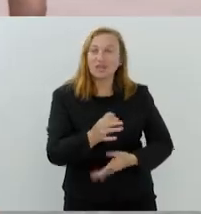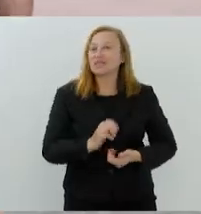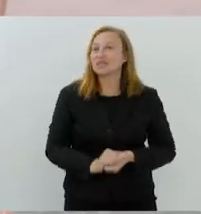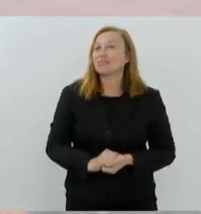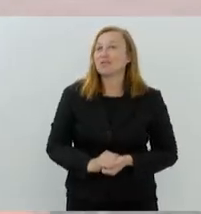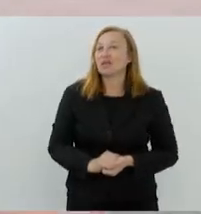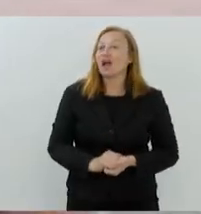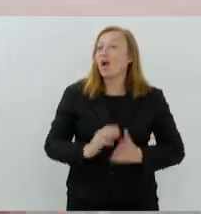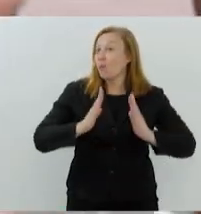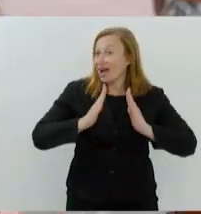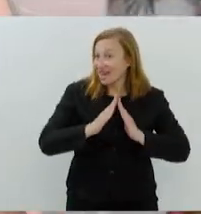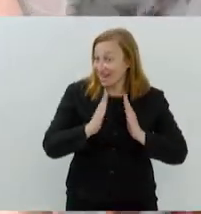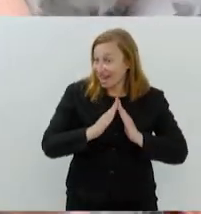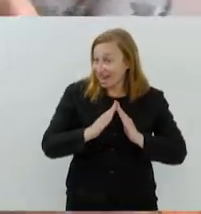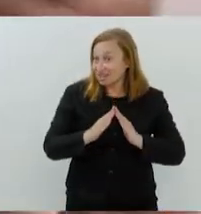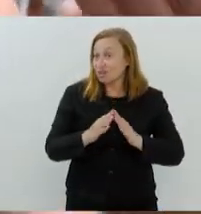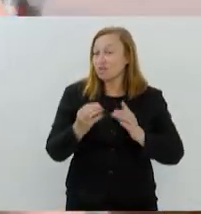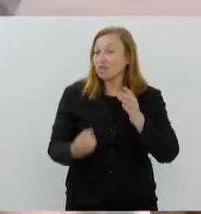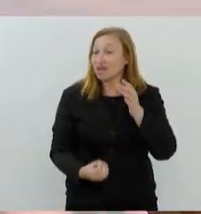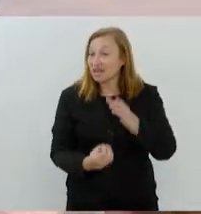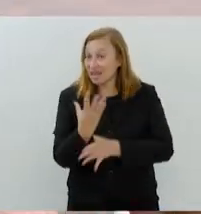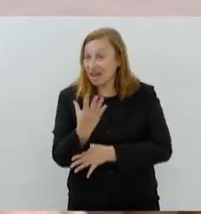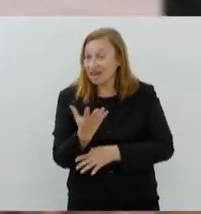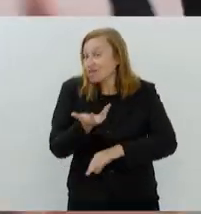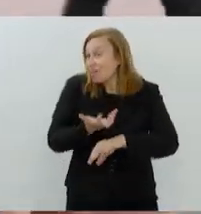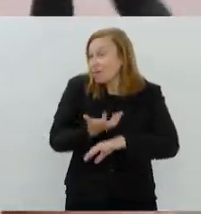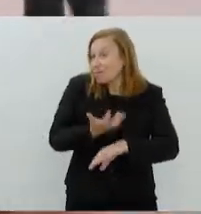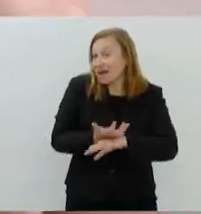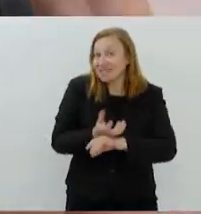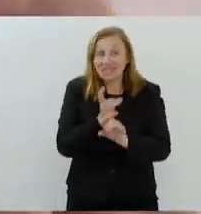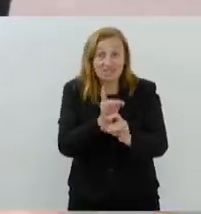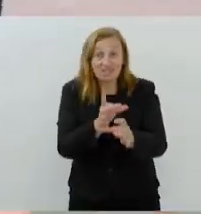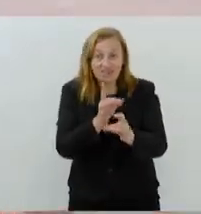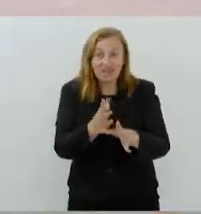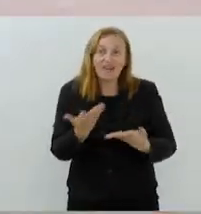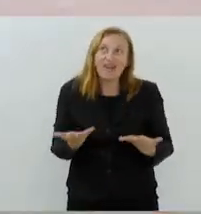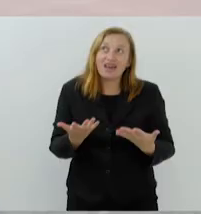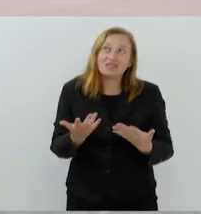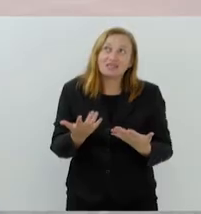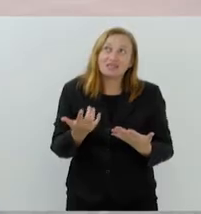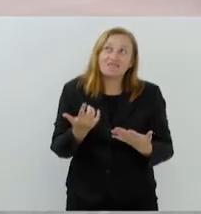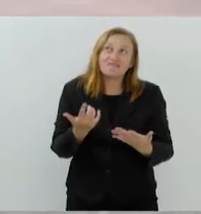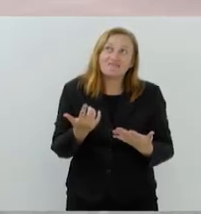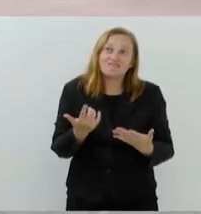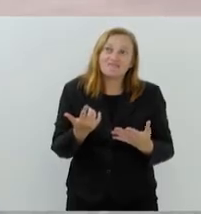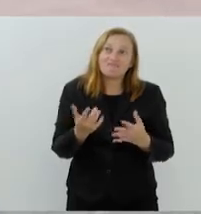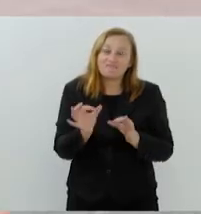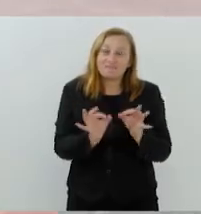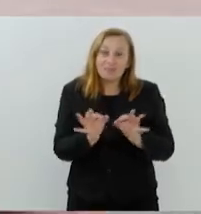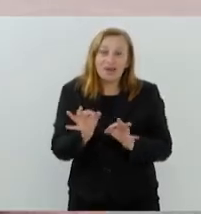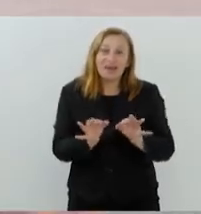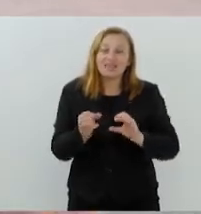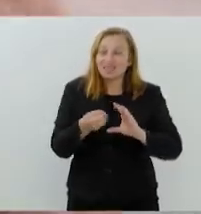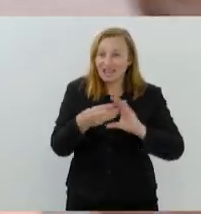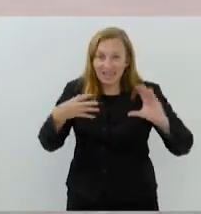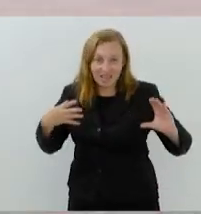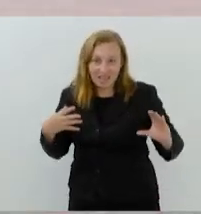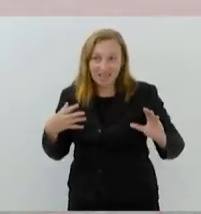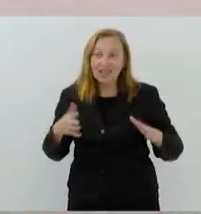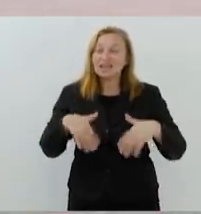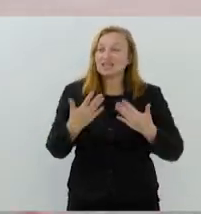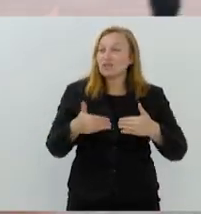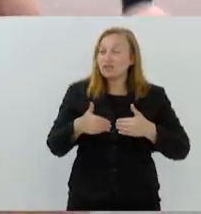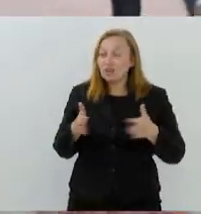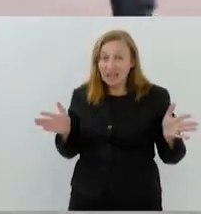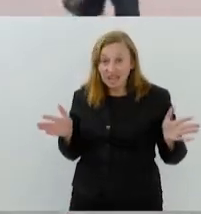É uma casa que, como foi construída como uma praça do comércio, a gente enfatiza esse caráter, né? Então as portas